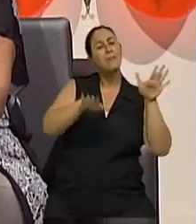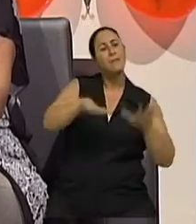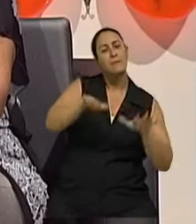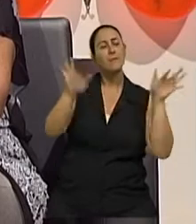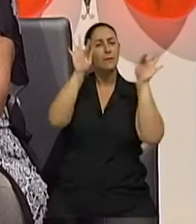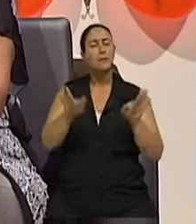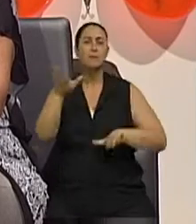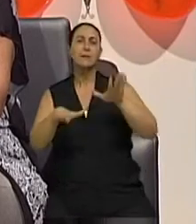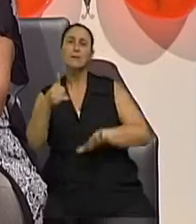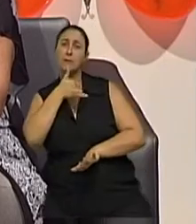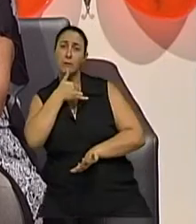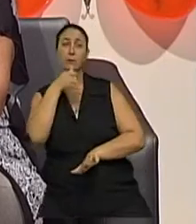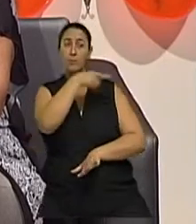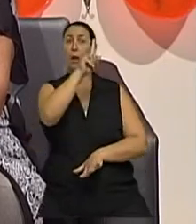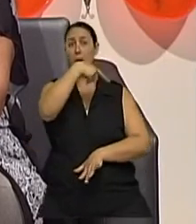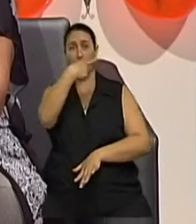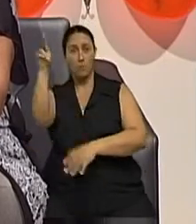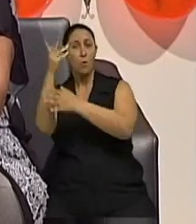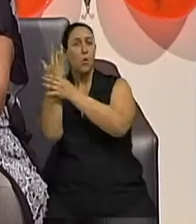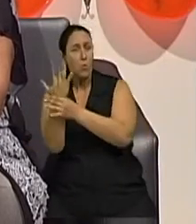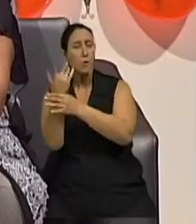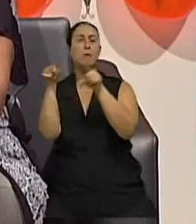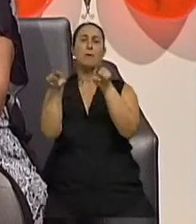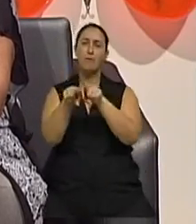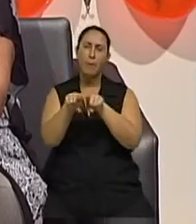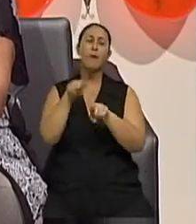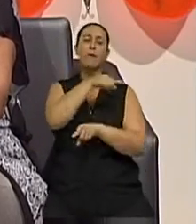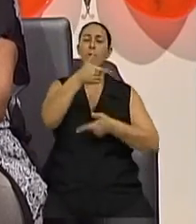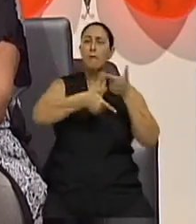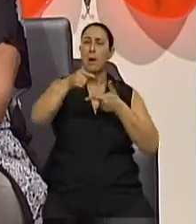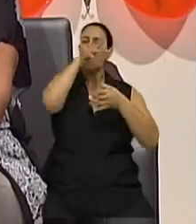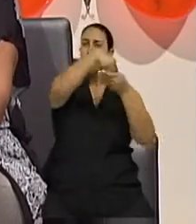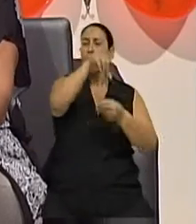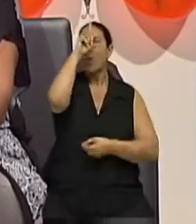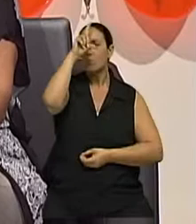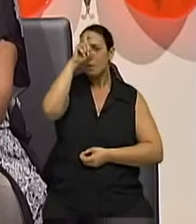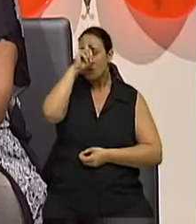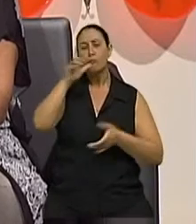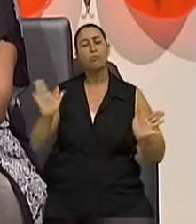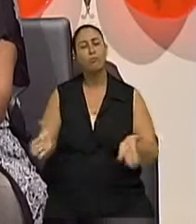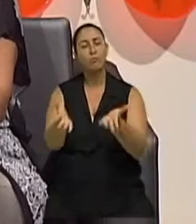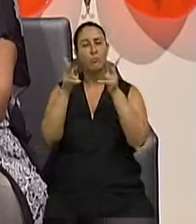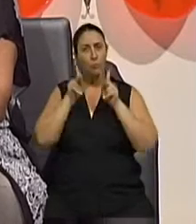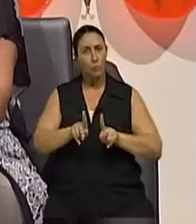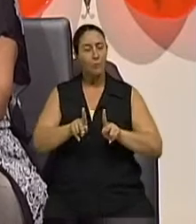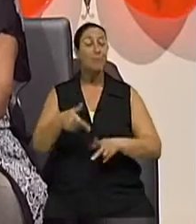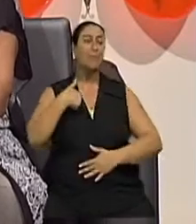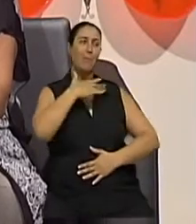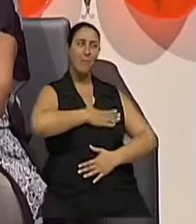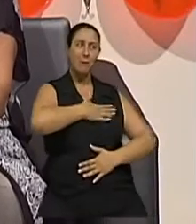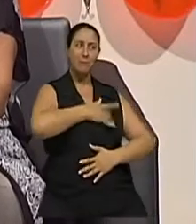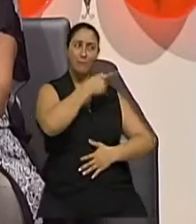doutor da Universidade Federal do Rio Grande do Sul, a nossa URGS. Doutor, um prazer lhe ter aqui no programa.